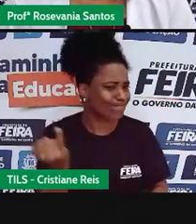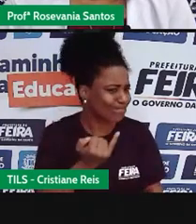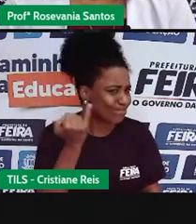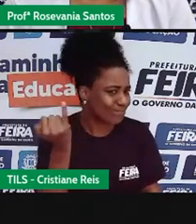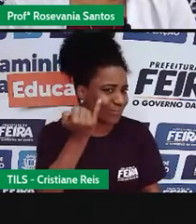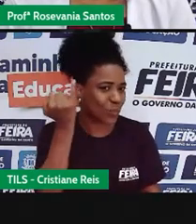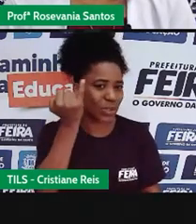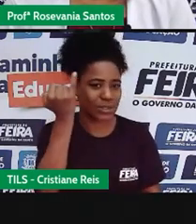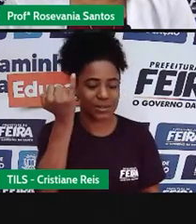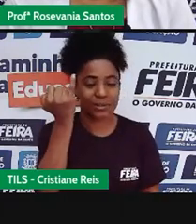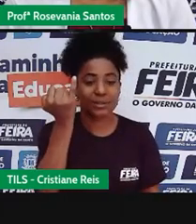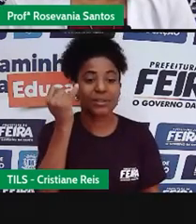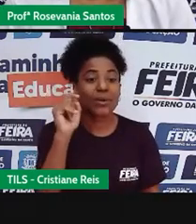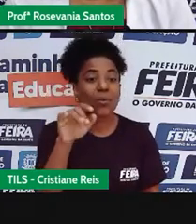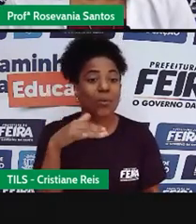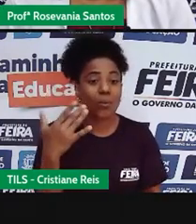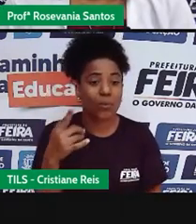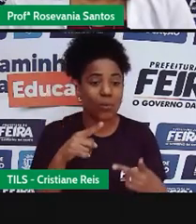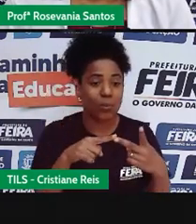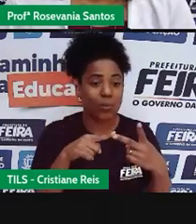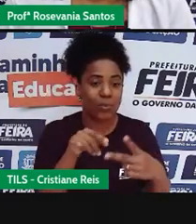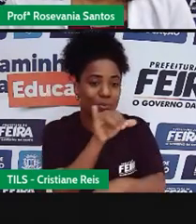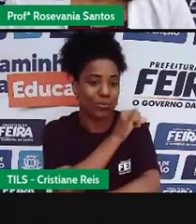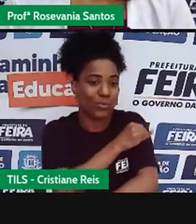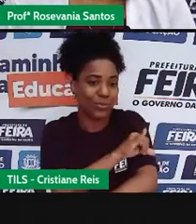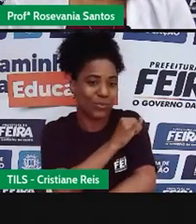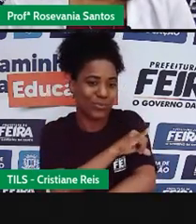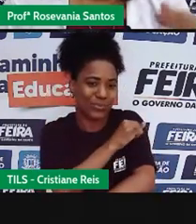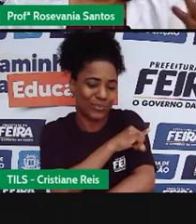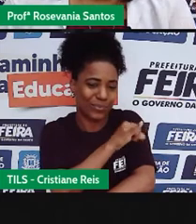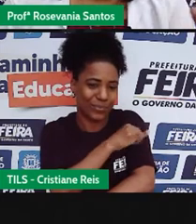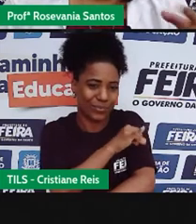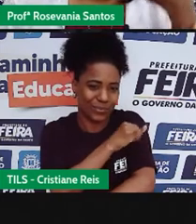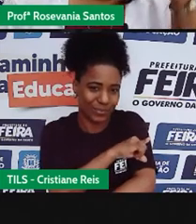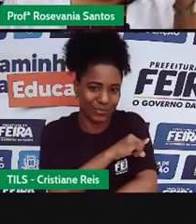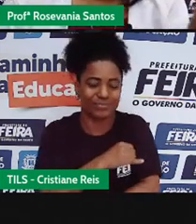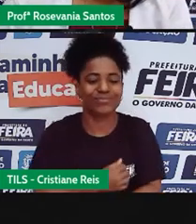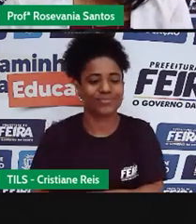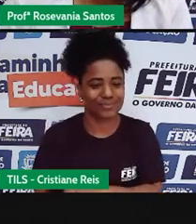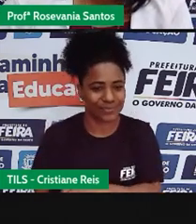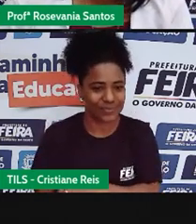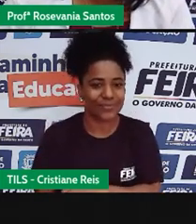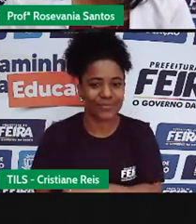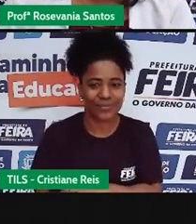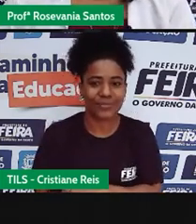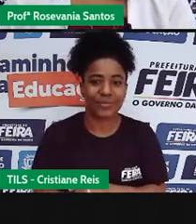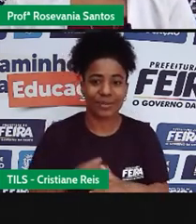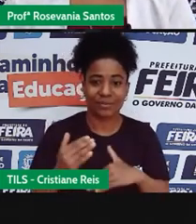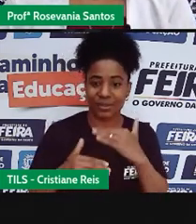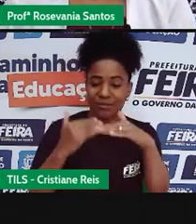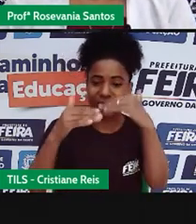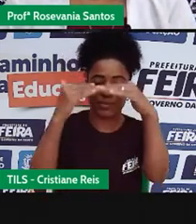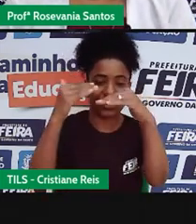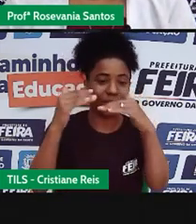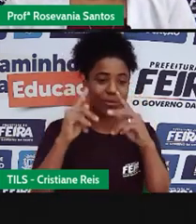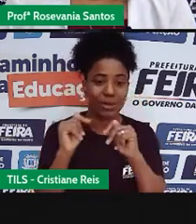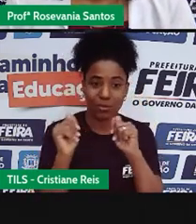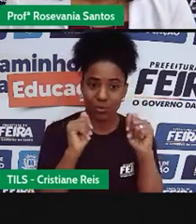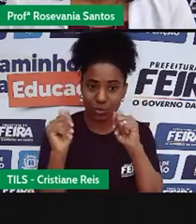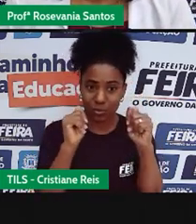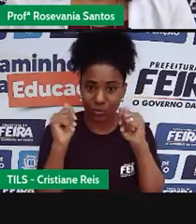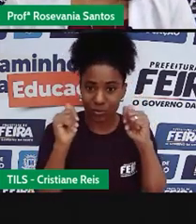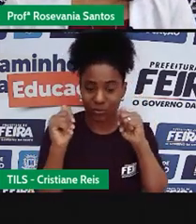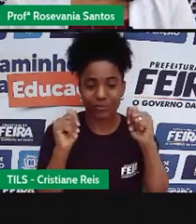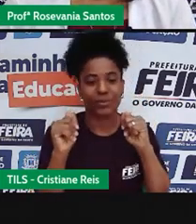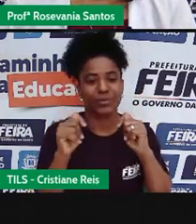você vai perceber que essa região aqui inteirinha a gente tem um critério de desenvolvimento econômico para